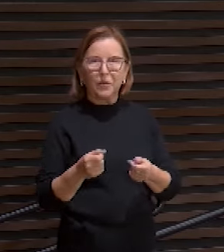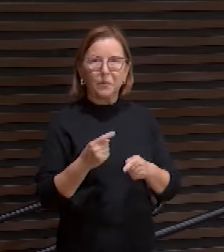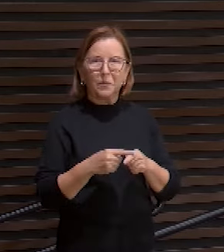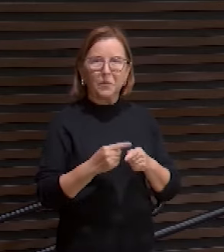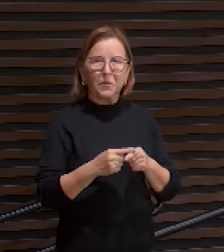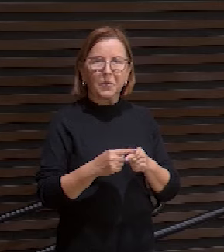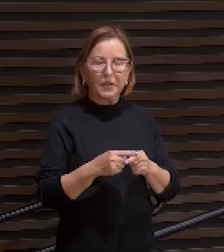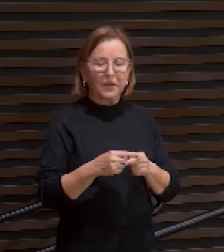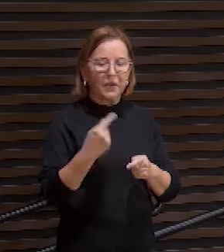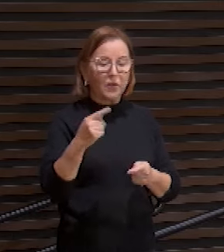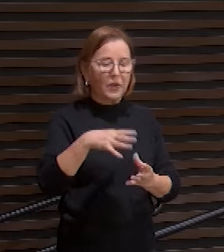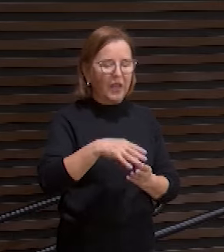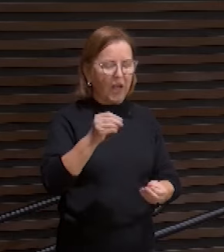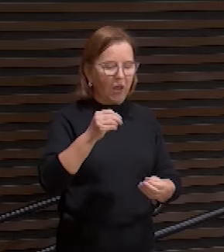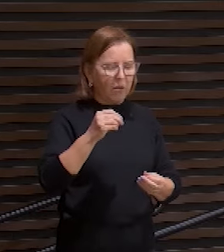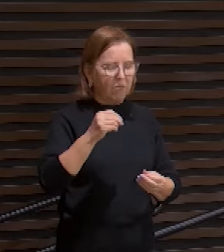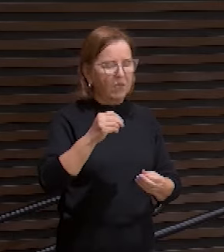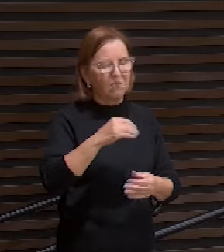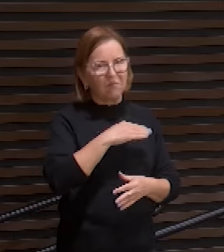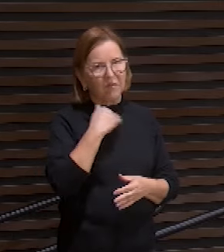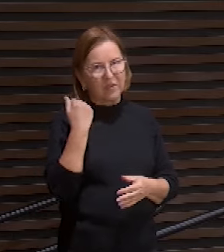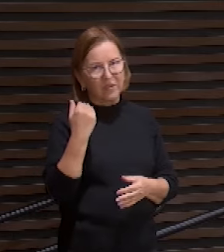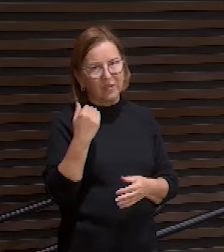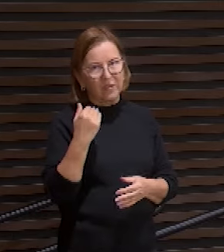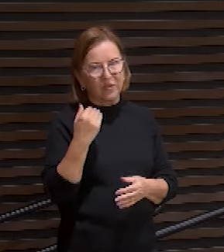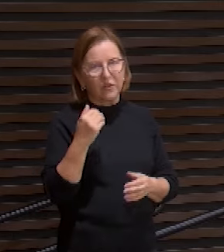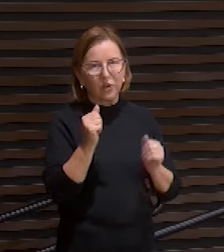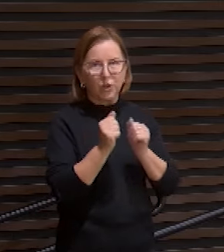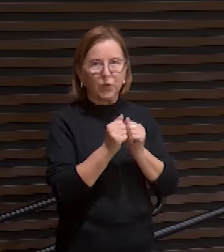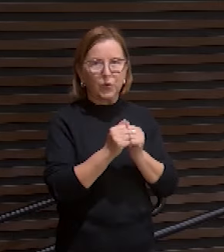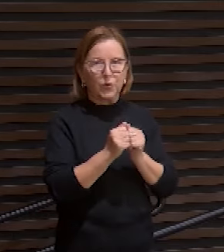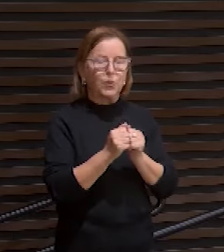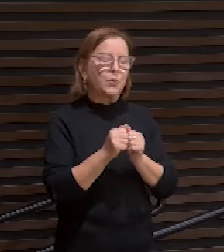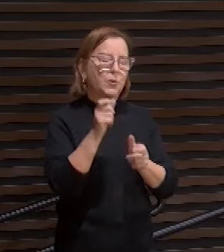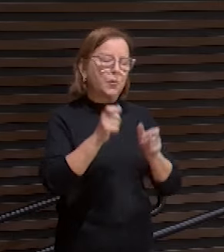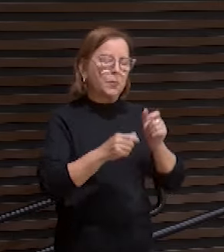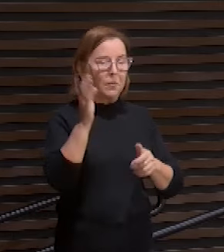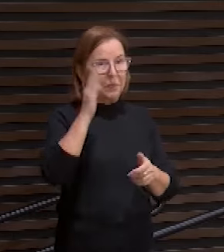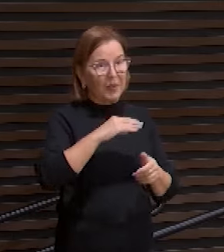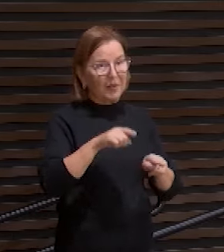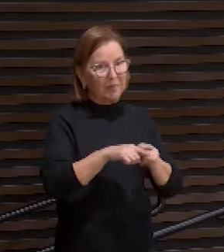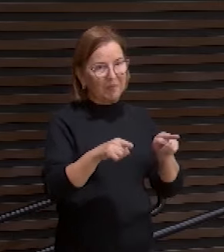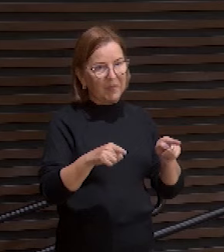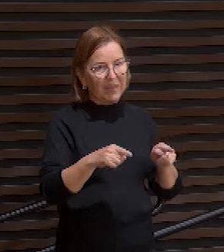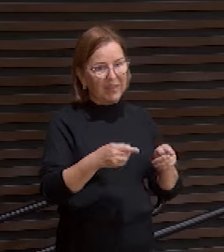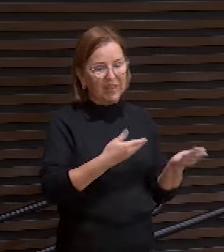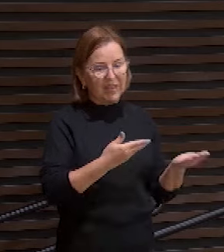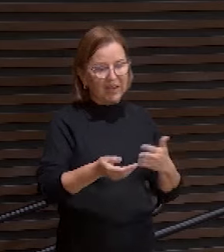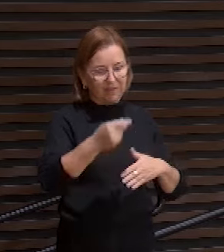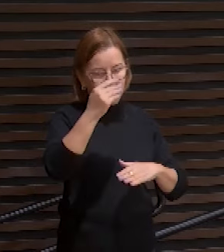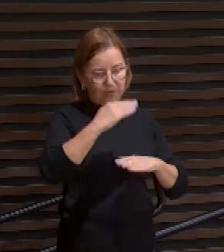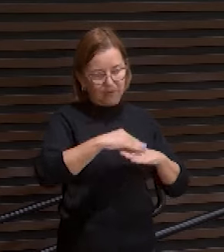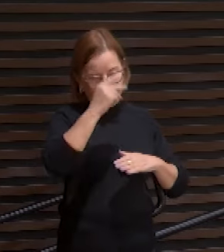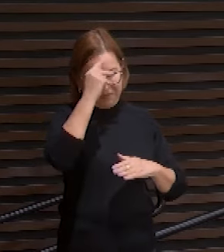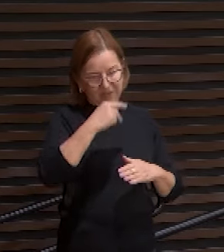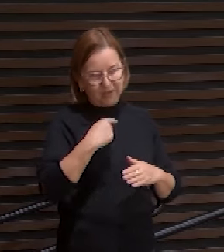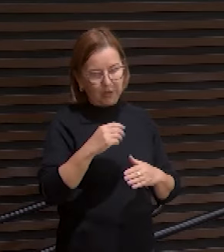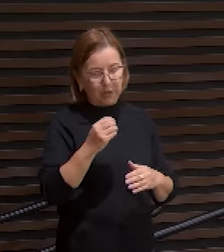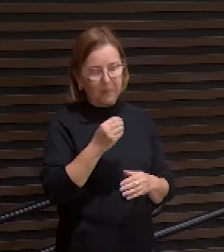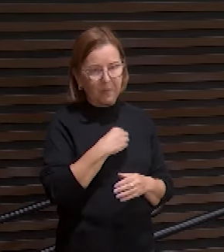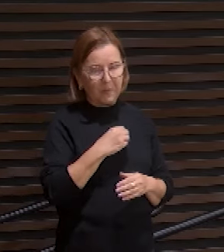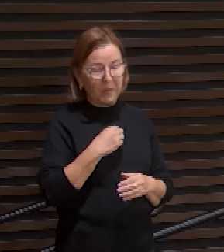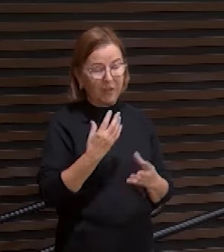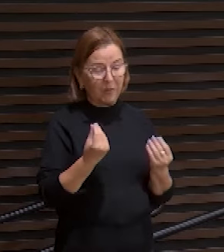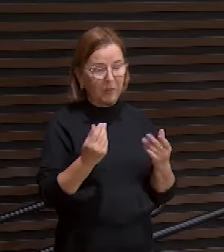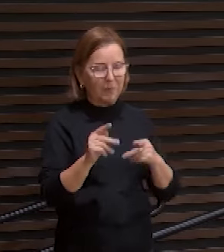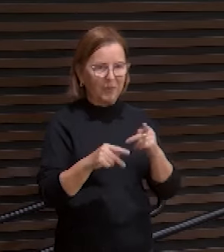a sua alma na morte foi contado com os transgressores contudo levou sobre si o pecado de muitos e pelos transgressores